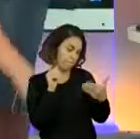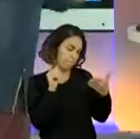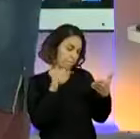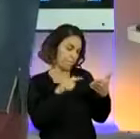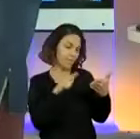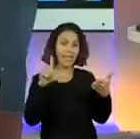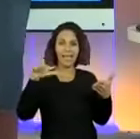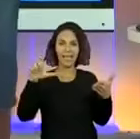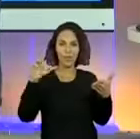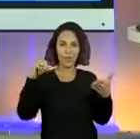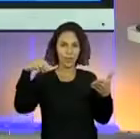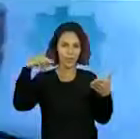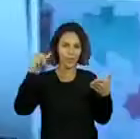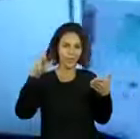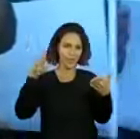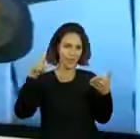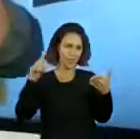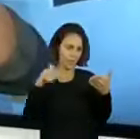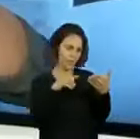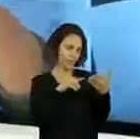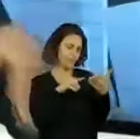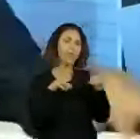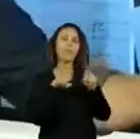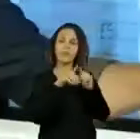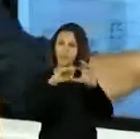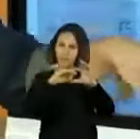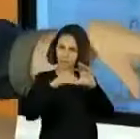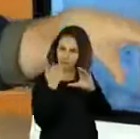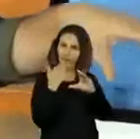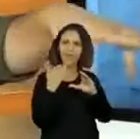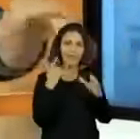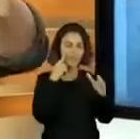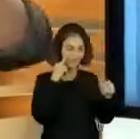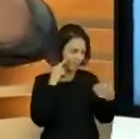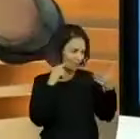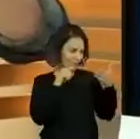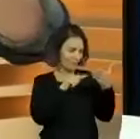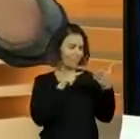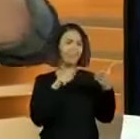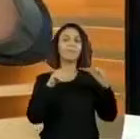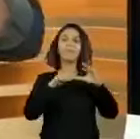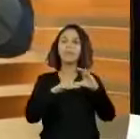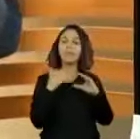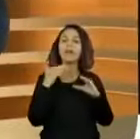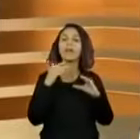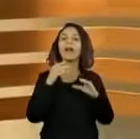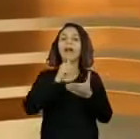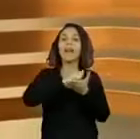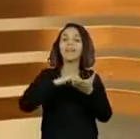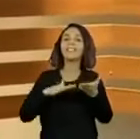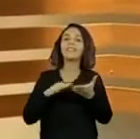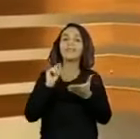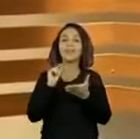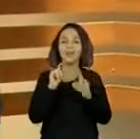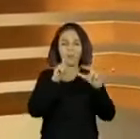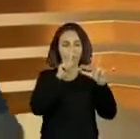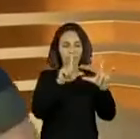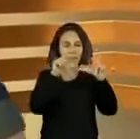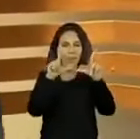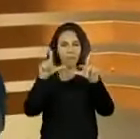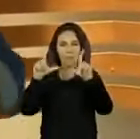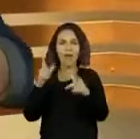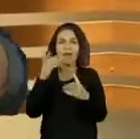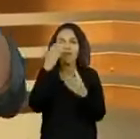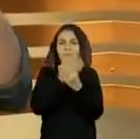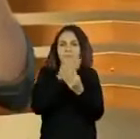O Leonardo. O Leonardo, ele também me mandou uma atividade. Viu como a gente vai olhando isso daqui? Ele está organizando em todos os portfólios.